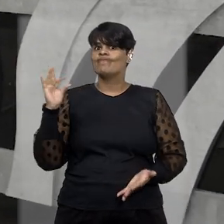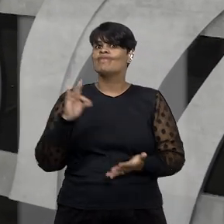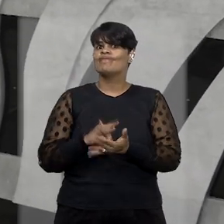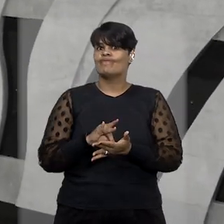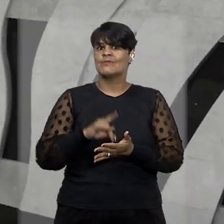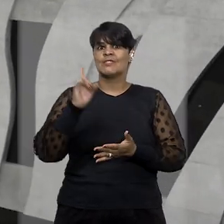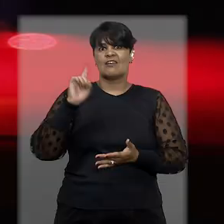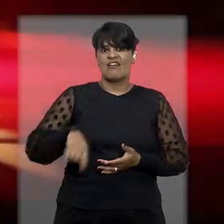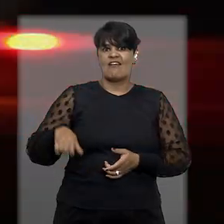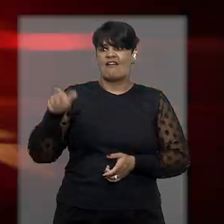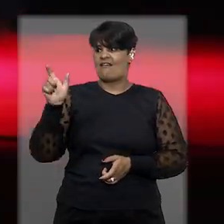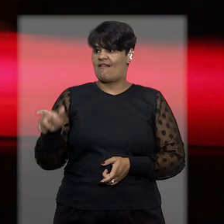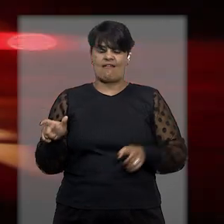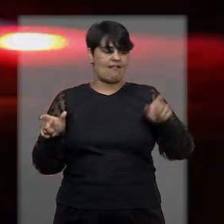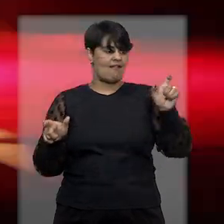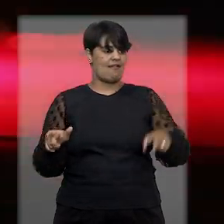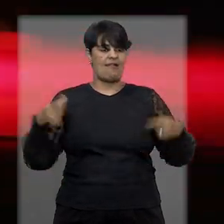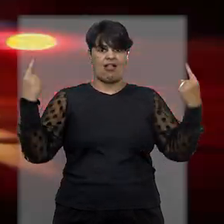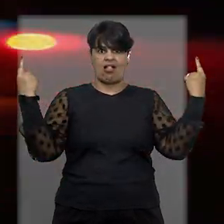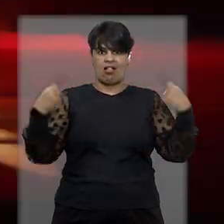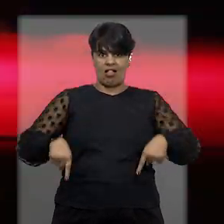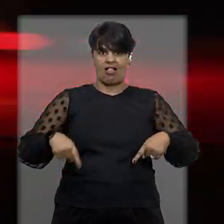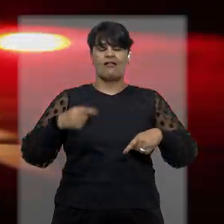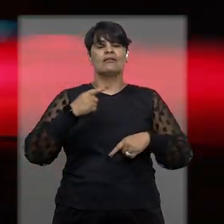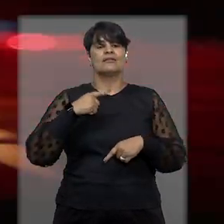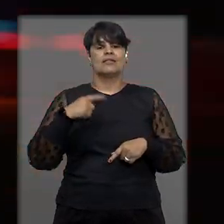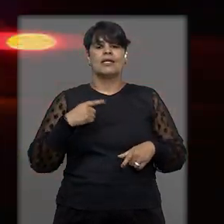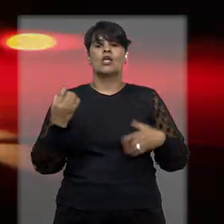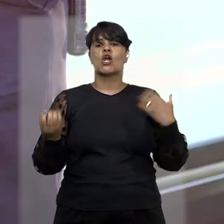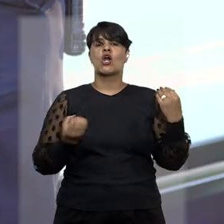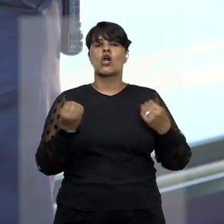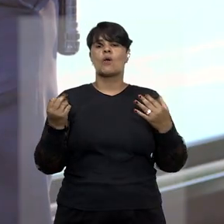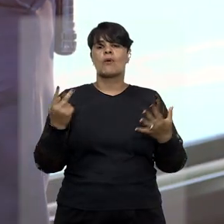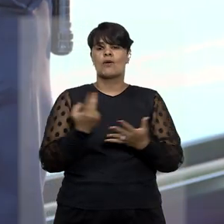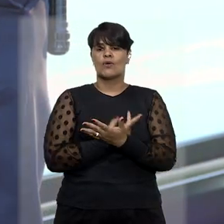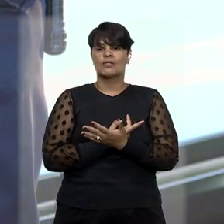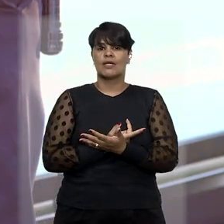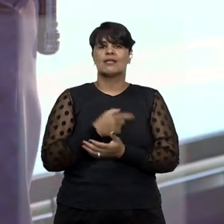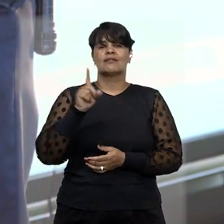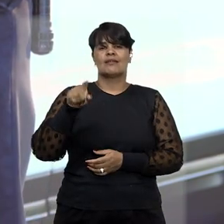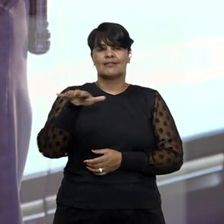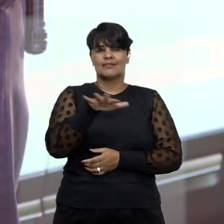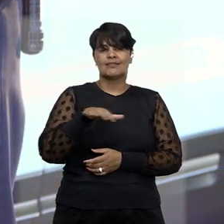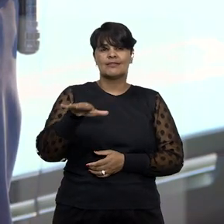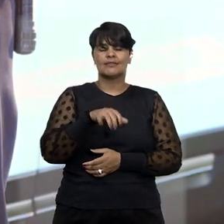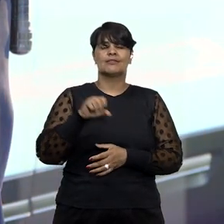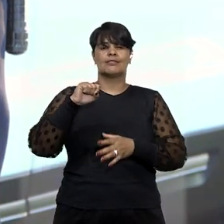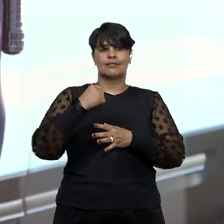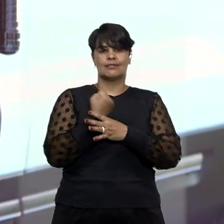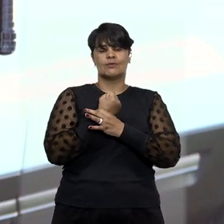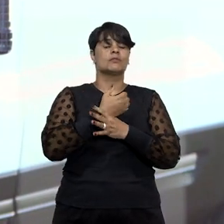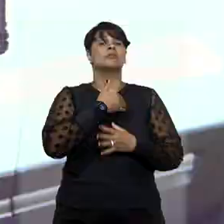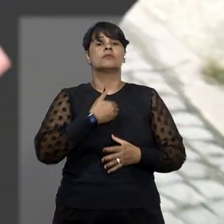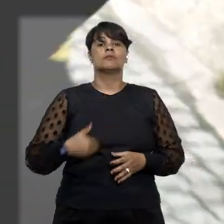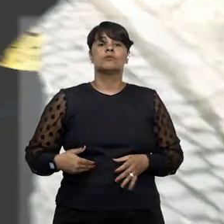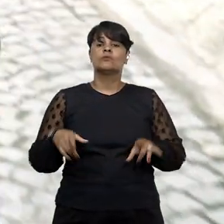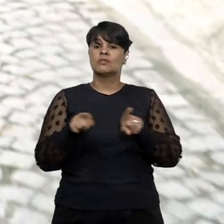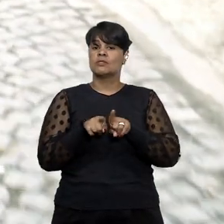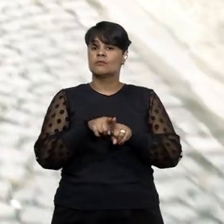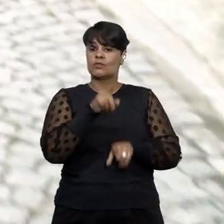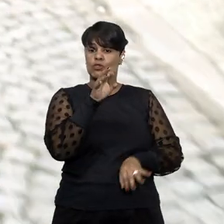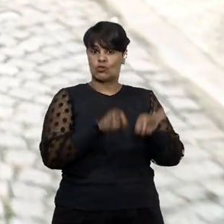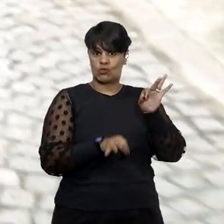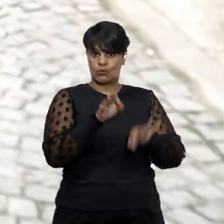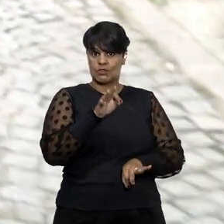por posições críticas sobre os procedimentos adotados por instituições do Sistema de Segurança Pública e da Justiça em